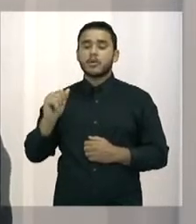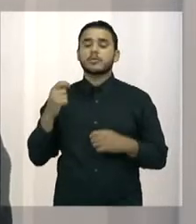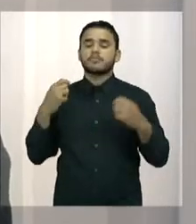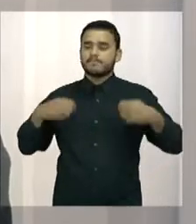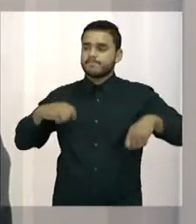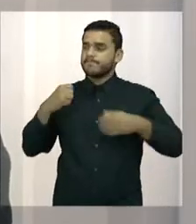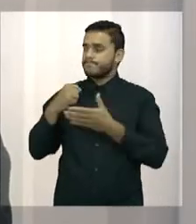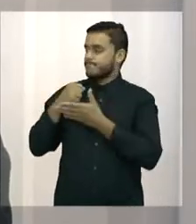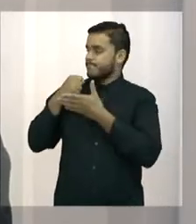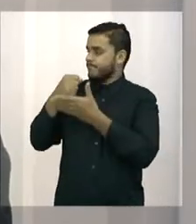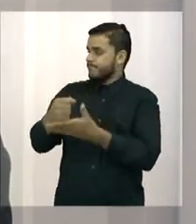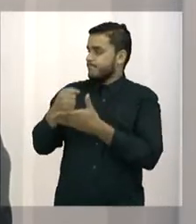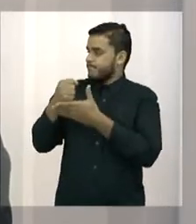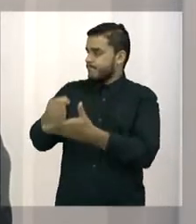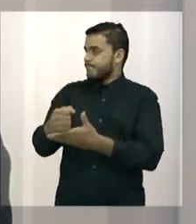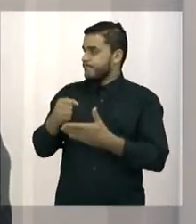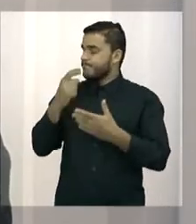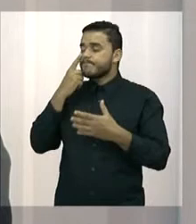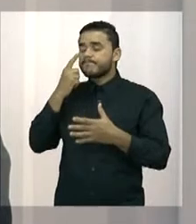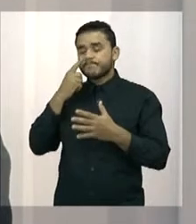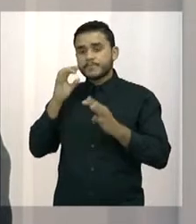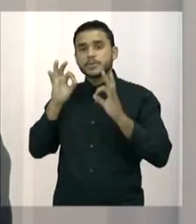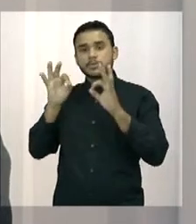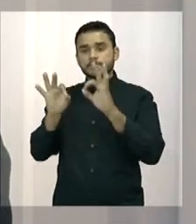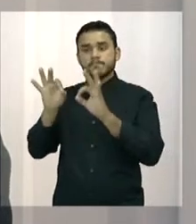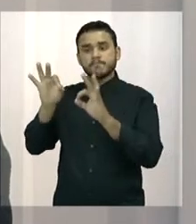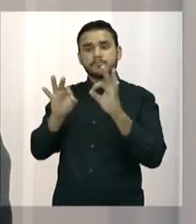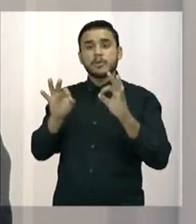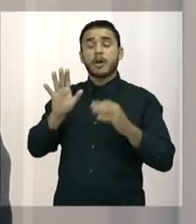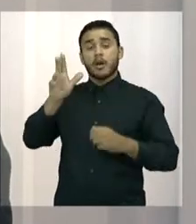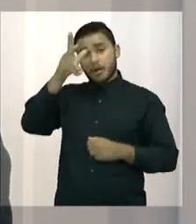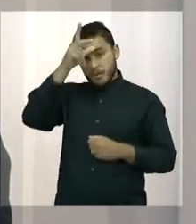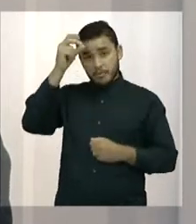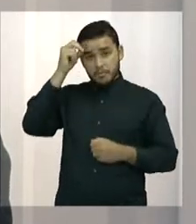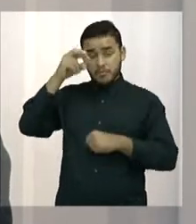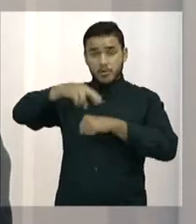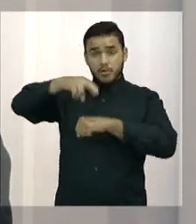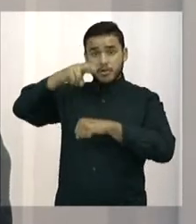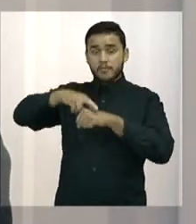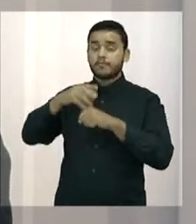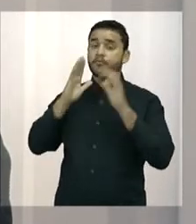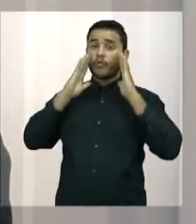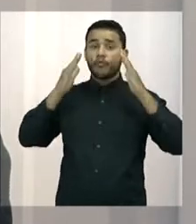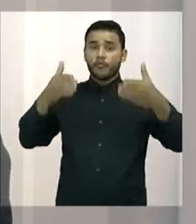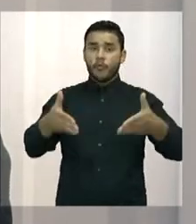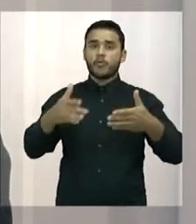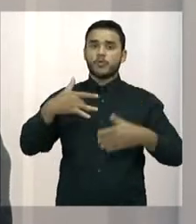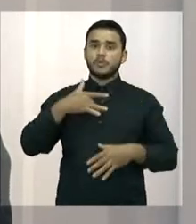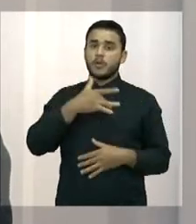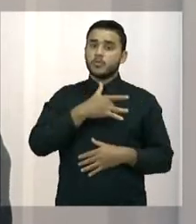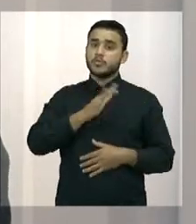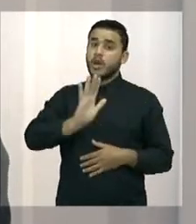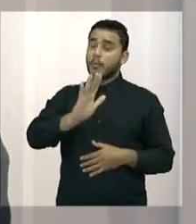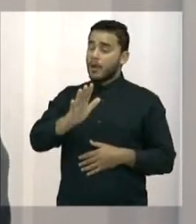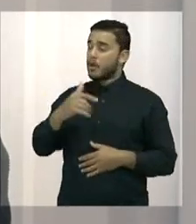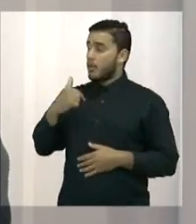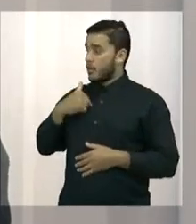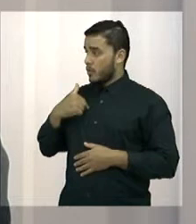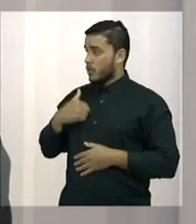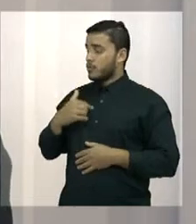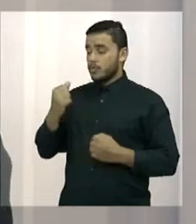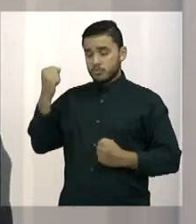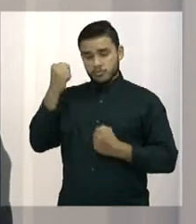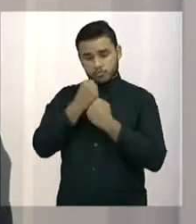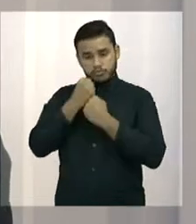Poder Central. O prefeito Roberto Claudio tem dado muita ênfase à saúde, mas eu... Aqui, embora do